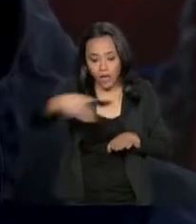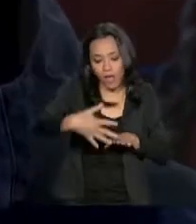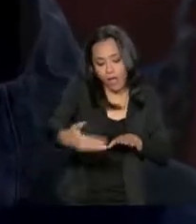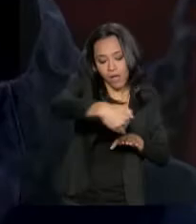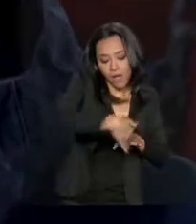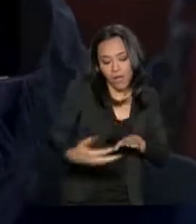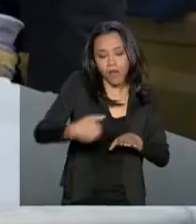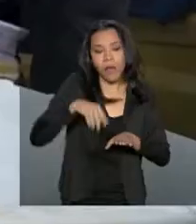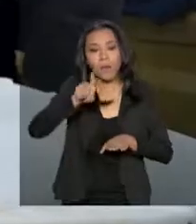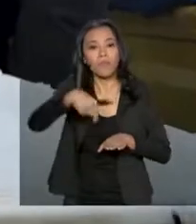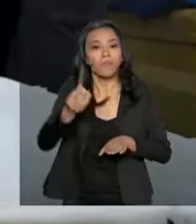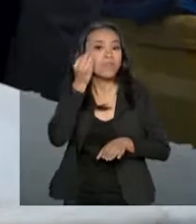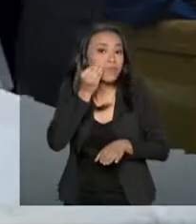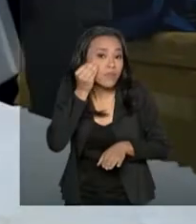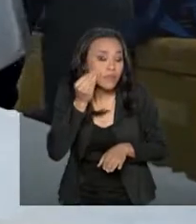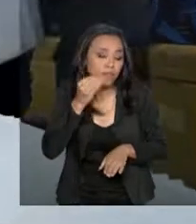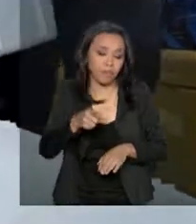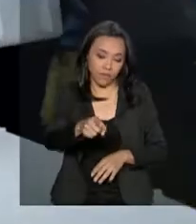uma série de experimentos.